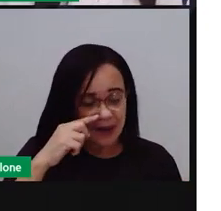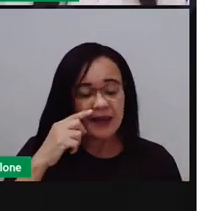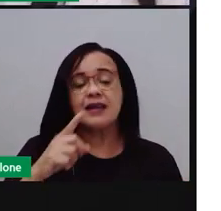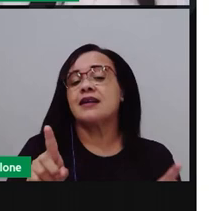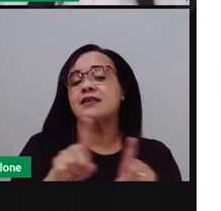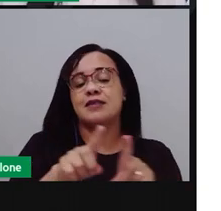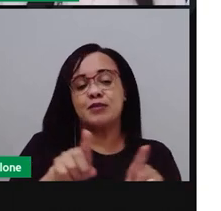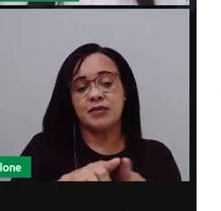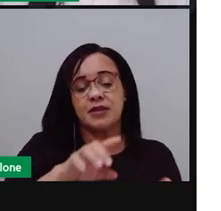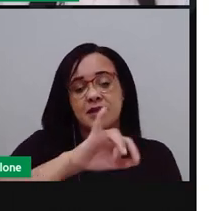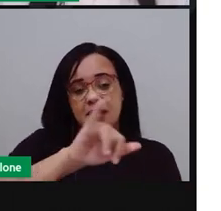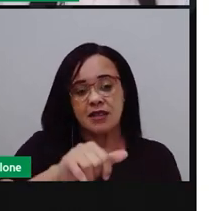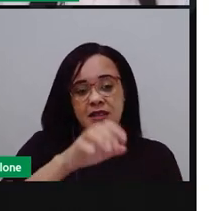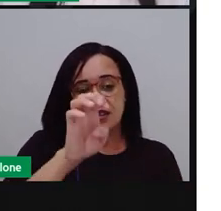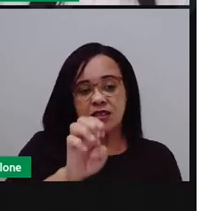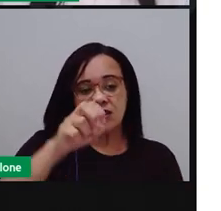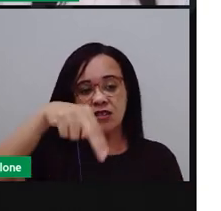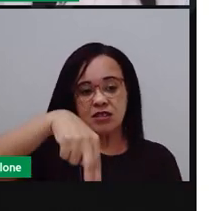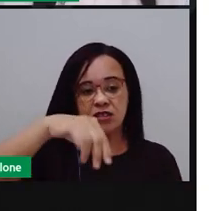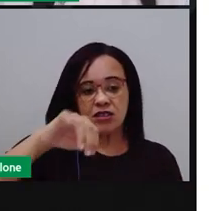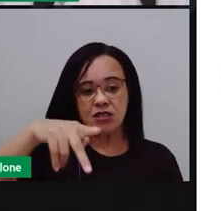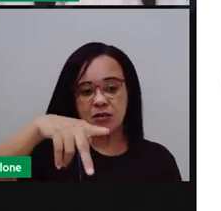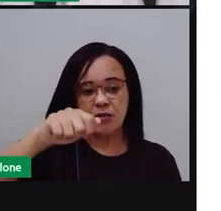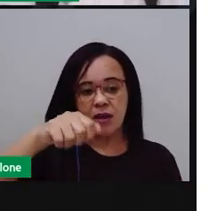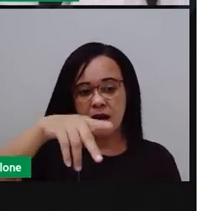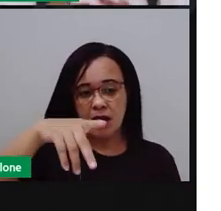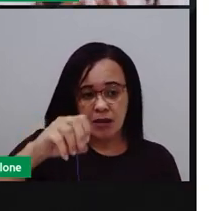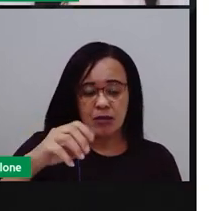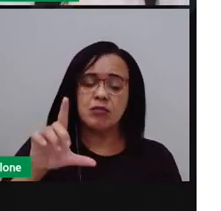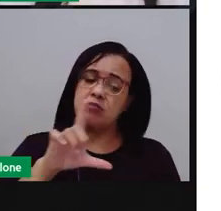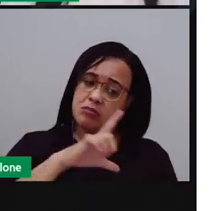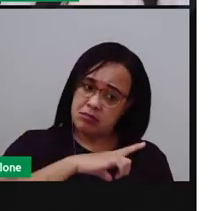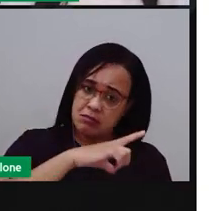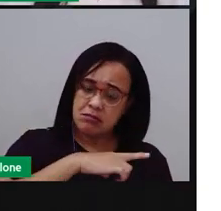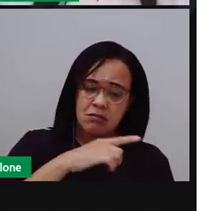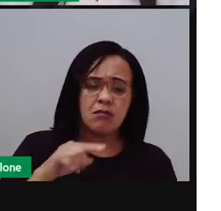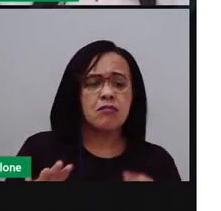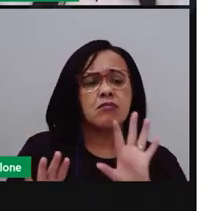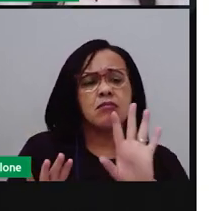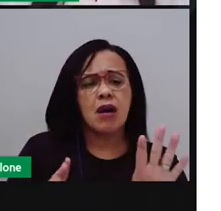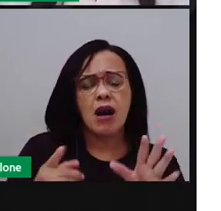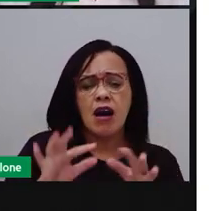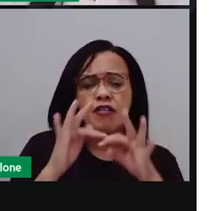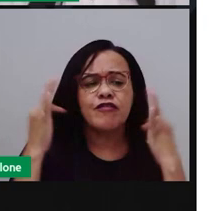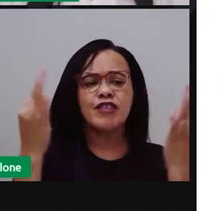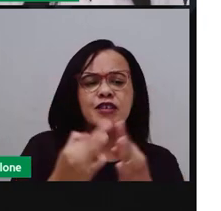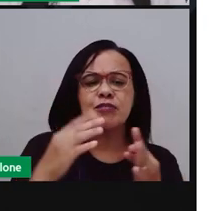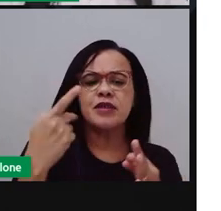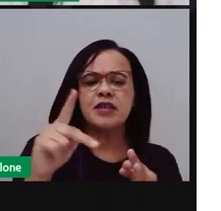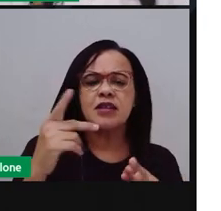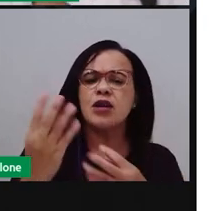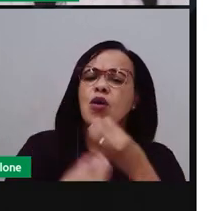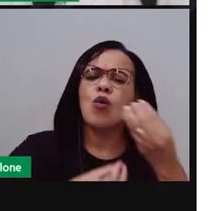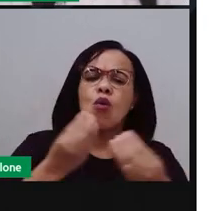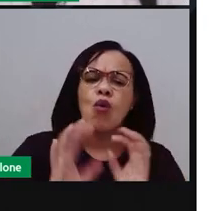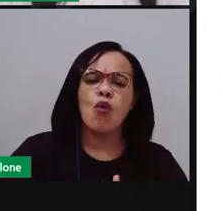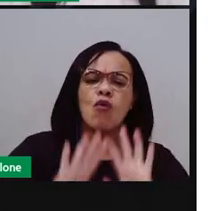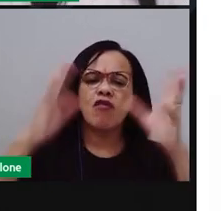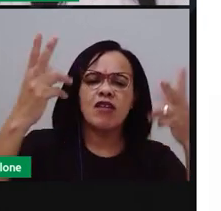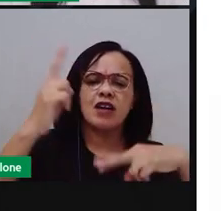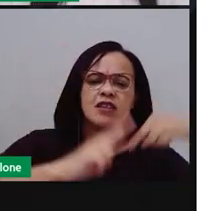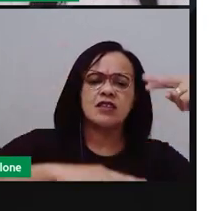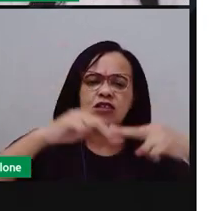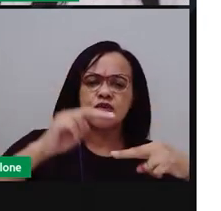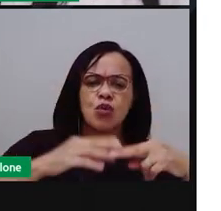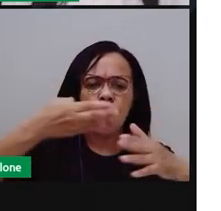Como é que a família de vocês comemoram aí os festejos de ninho? A família de vocês tem o